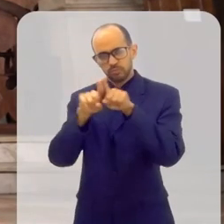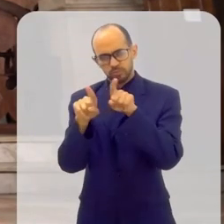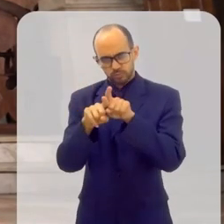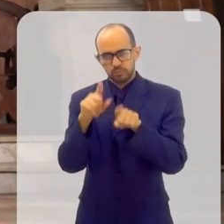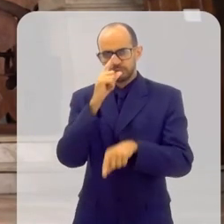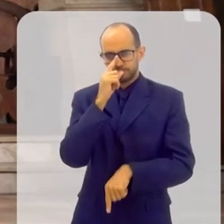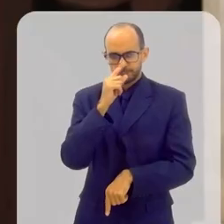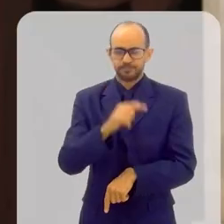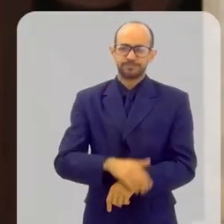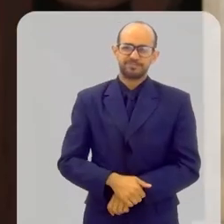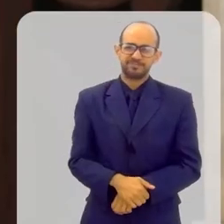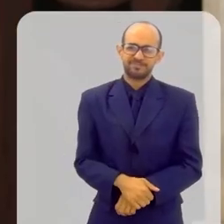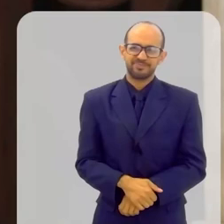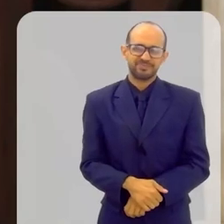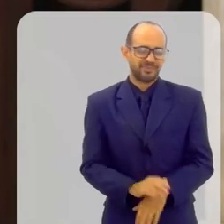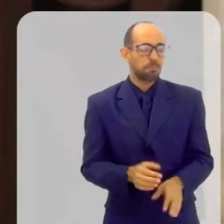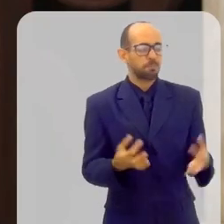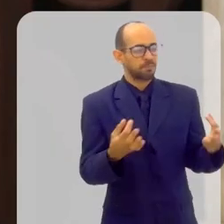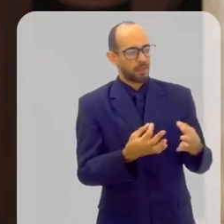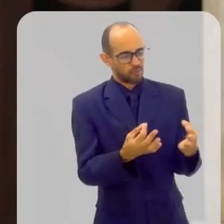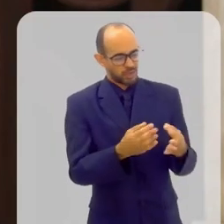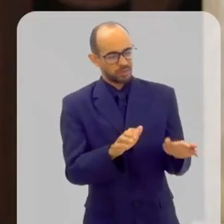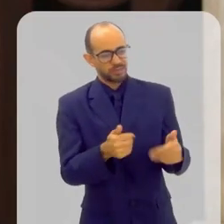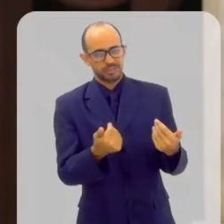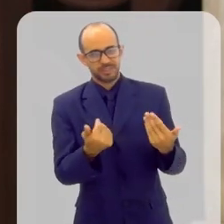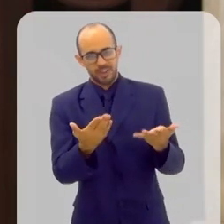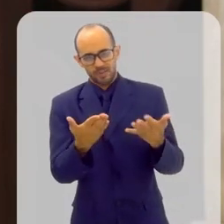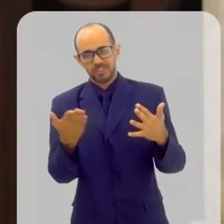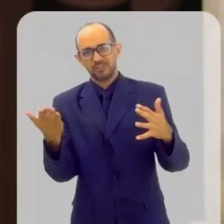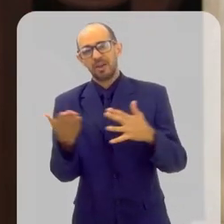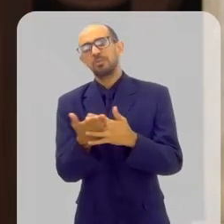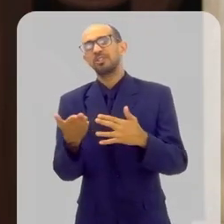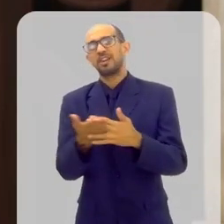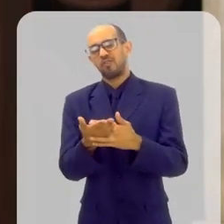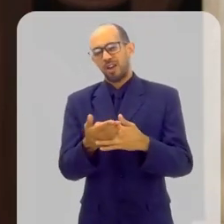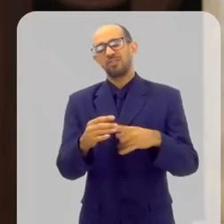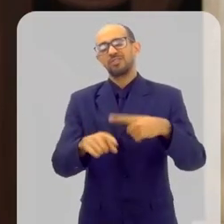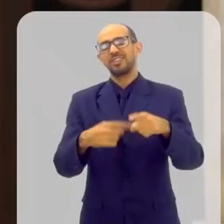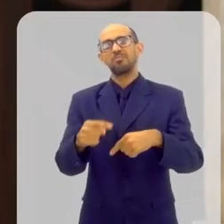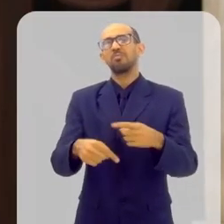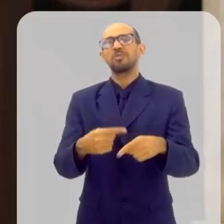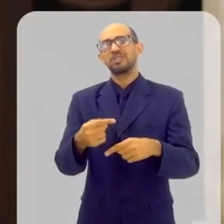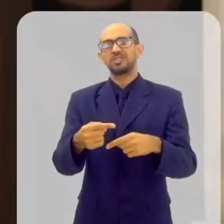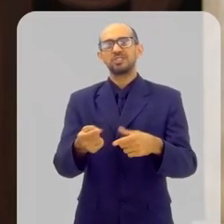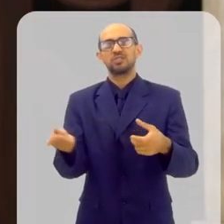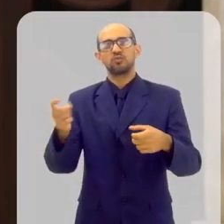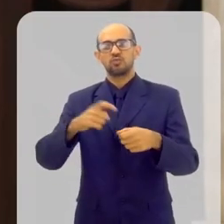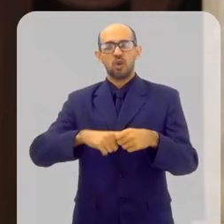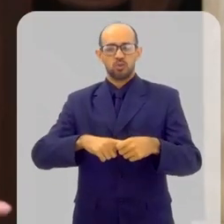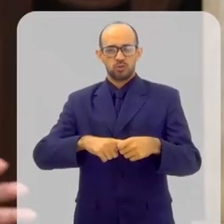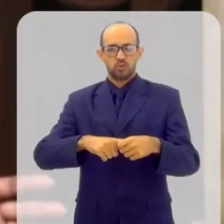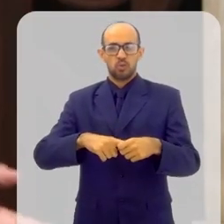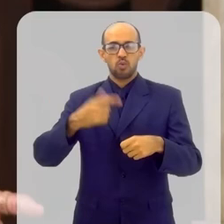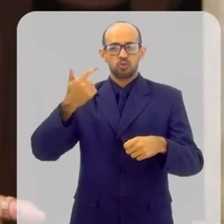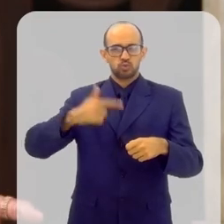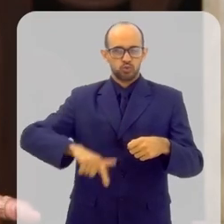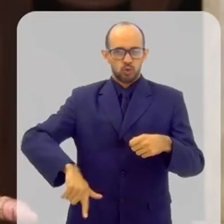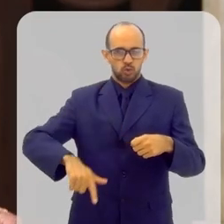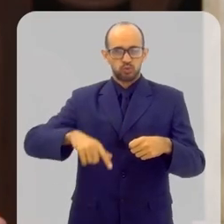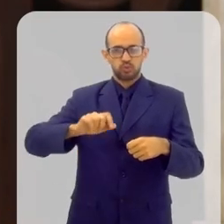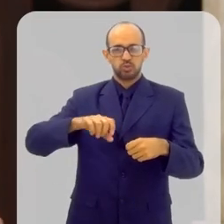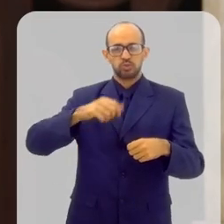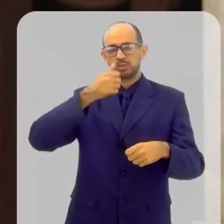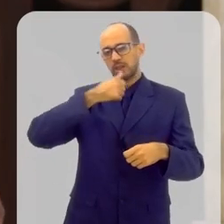bizantino. Perfeito. Bem, nós vamos a um intervalo e daqui a pouco nós voltamos não só com os outros